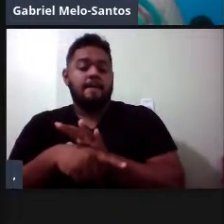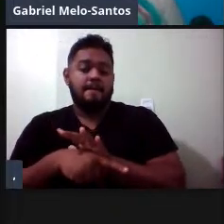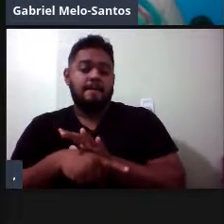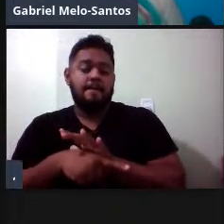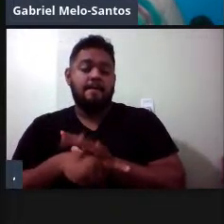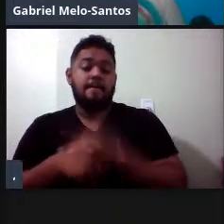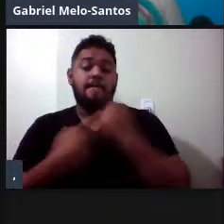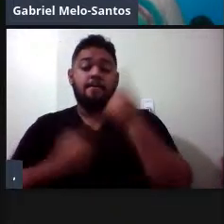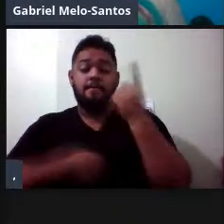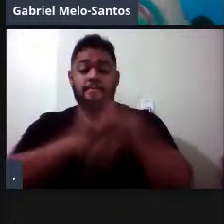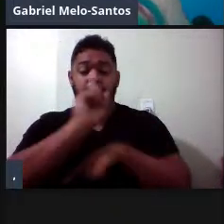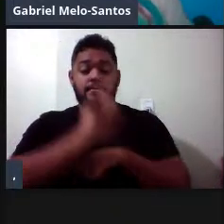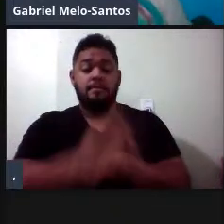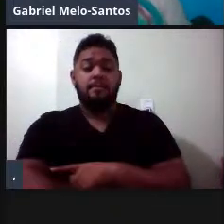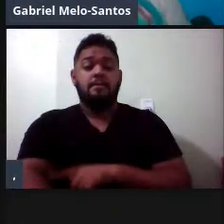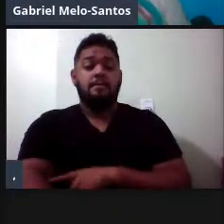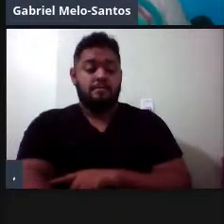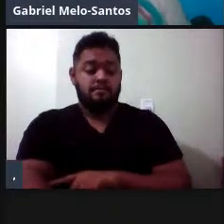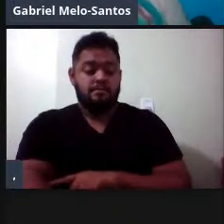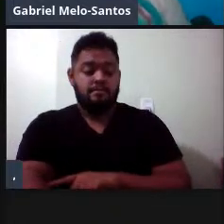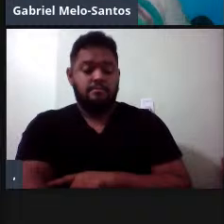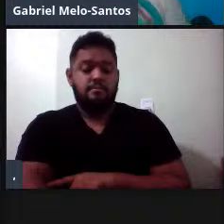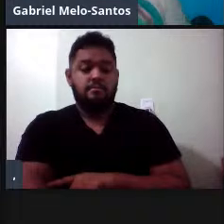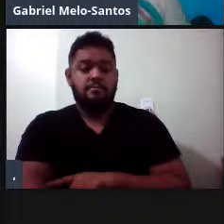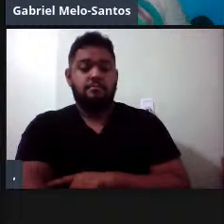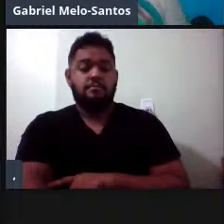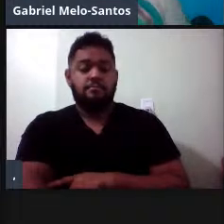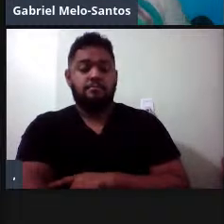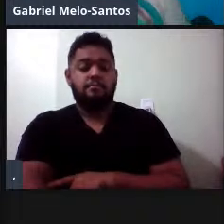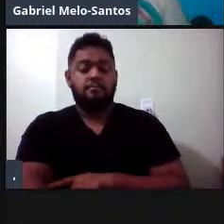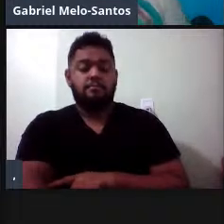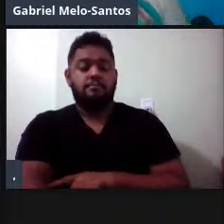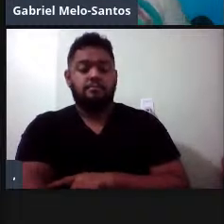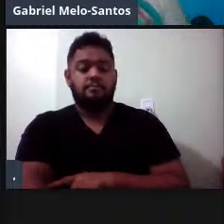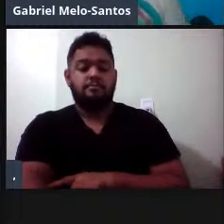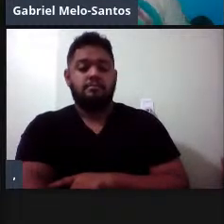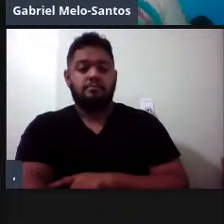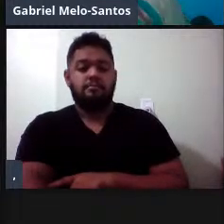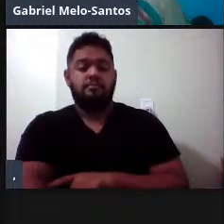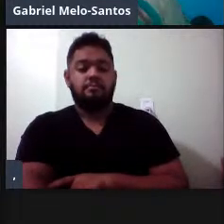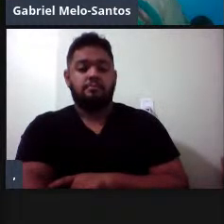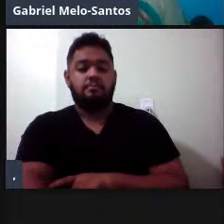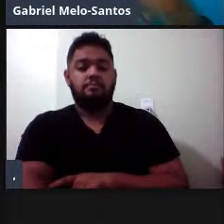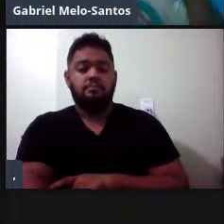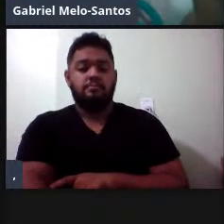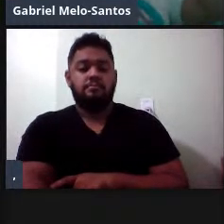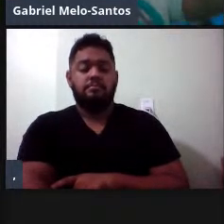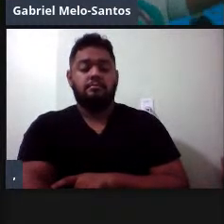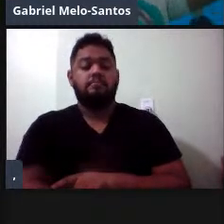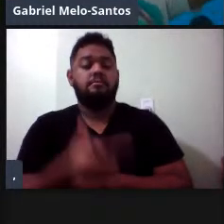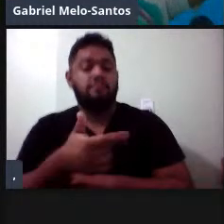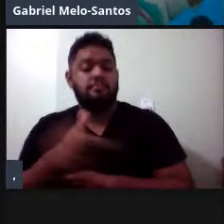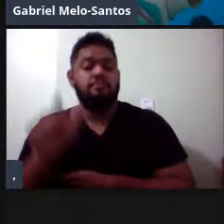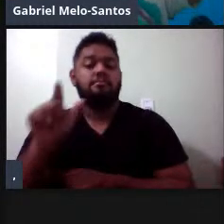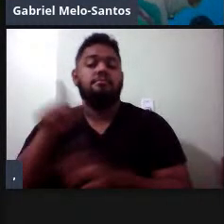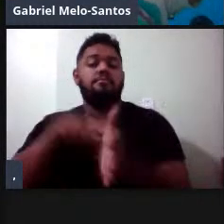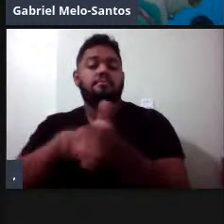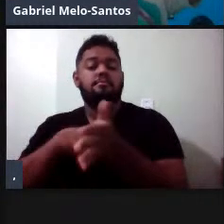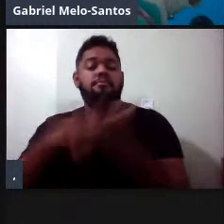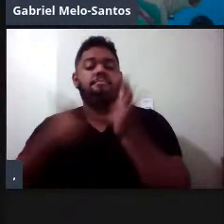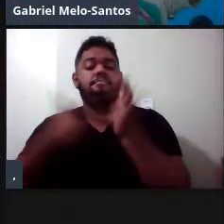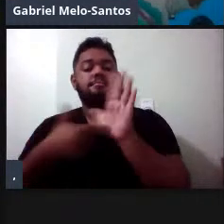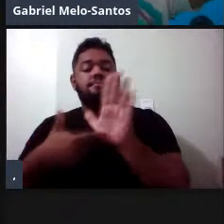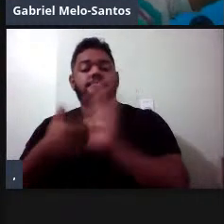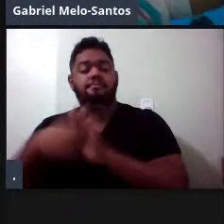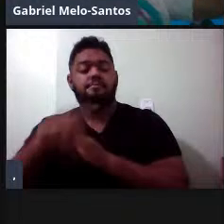evolucionário, né? E ecológico da diversificação dos repertórios de delfimismo. E outro estudo que eu queria mostrar para vocês é o a